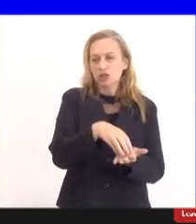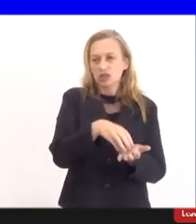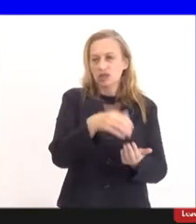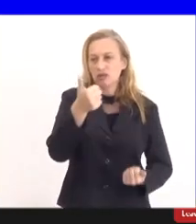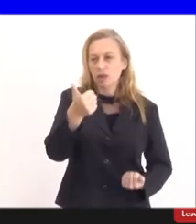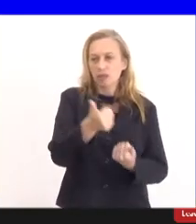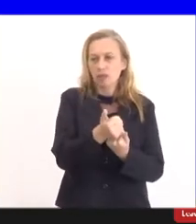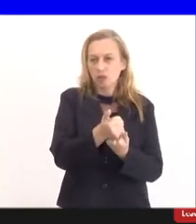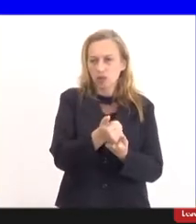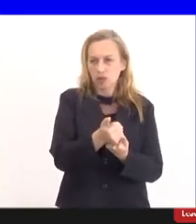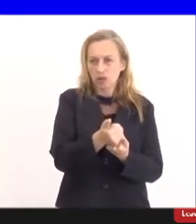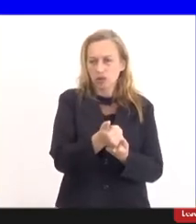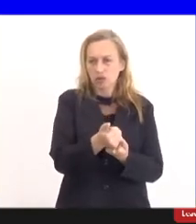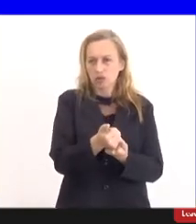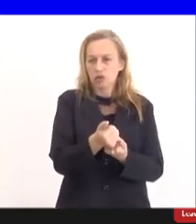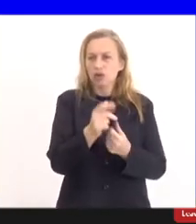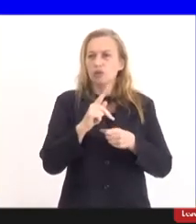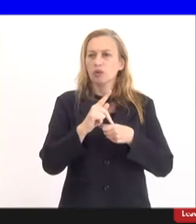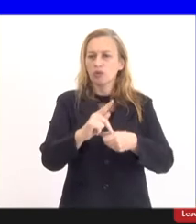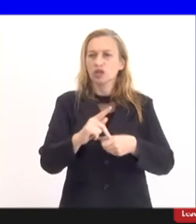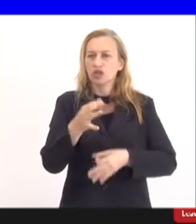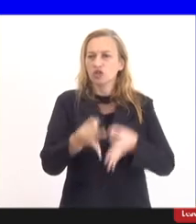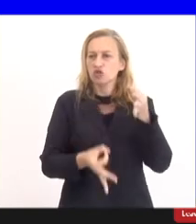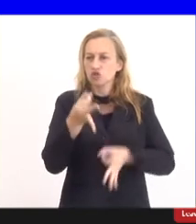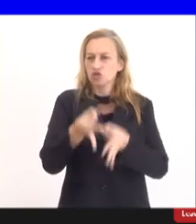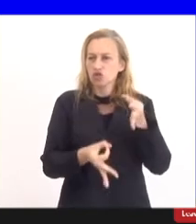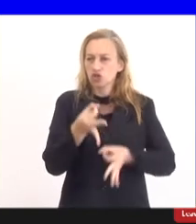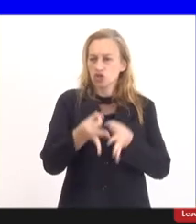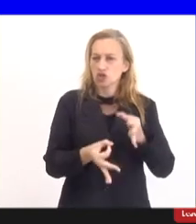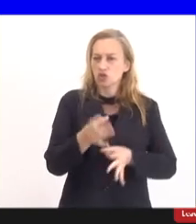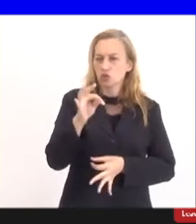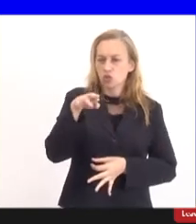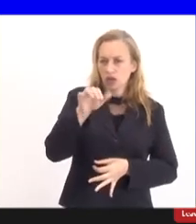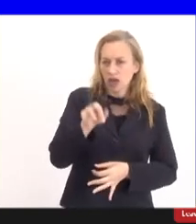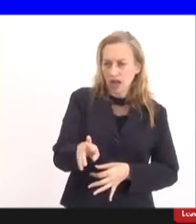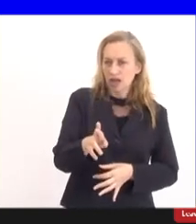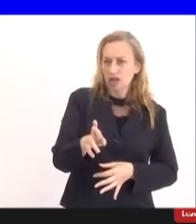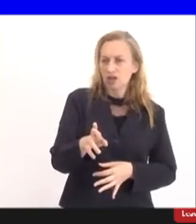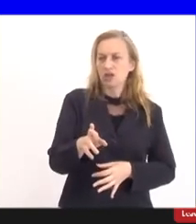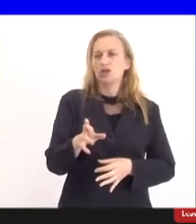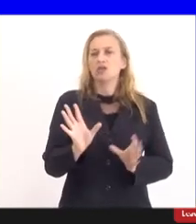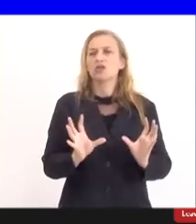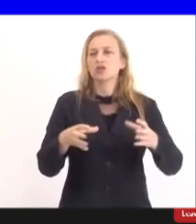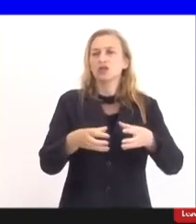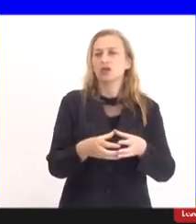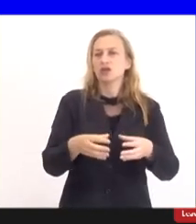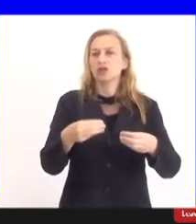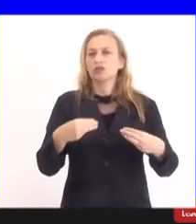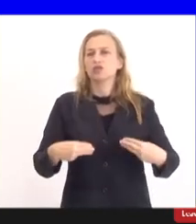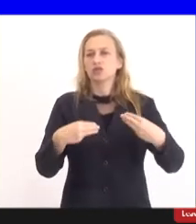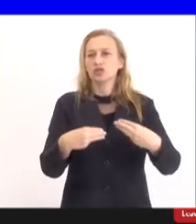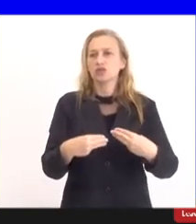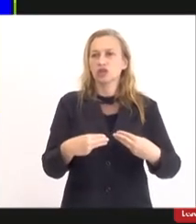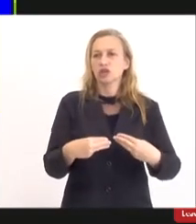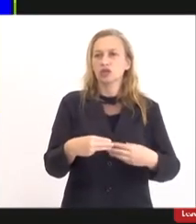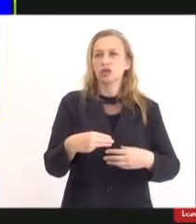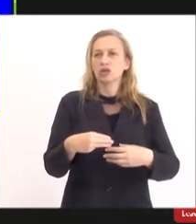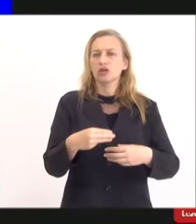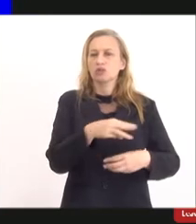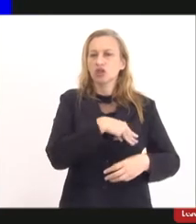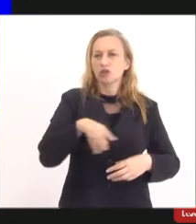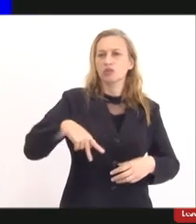Operacional das Promotorias de Justiça de Tutela Coletiva de Defesa da Saúde do Ministério Público do Estado do Rio de Janeiro. Por favor.